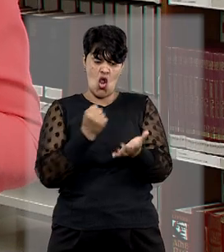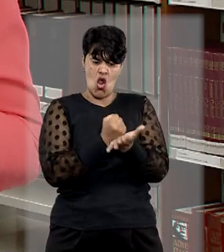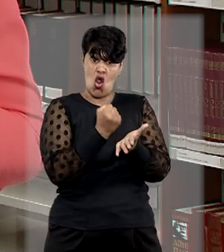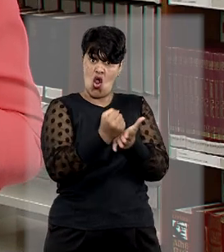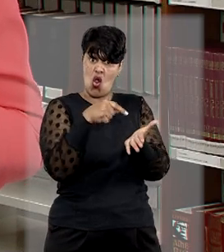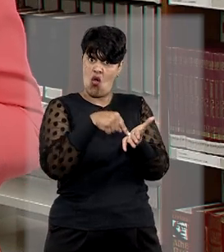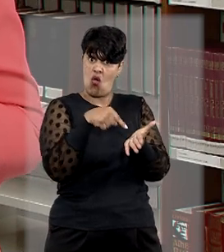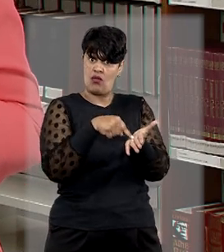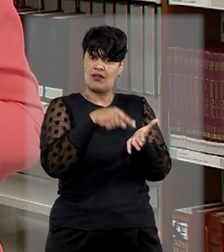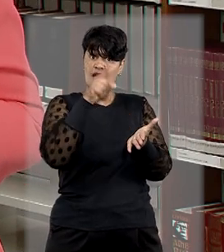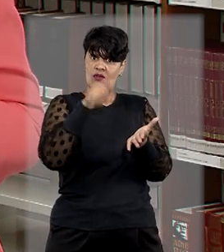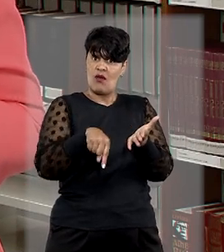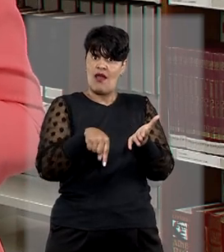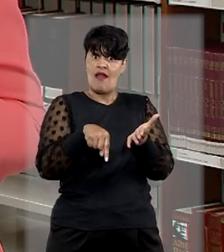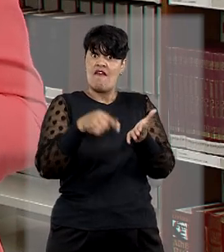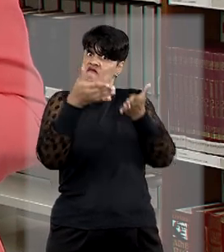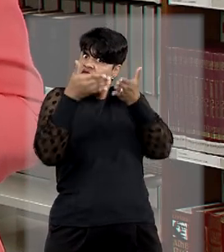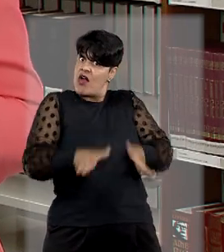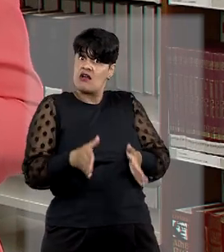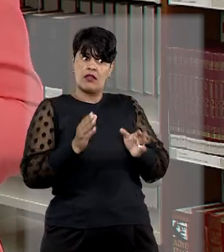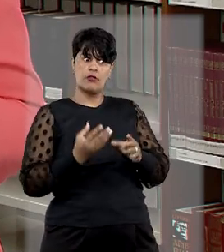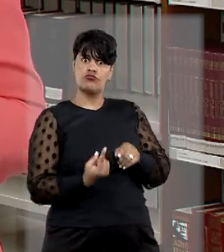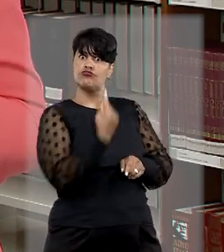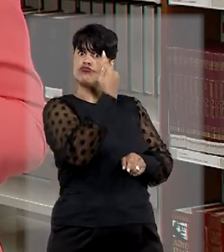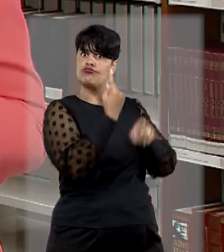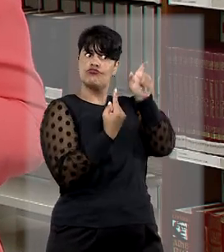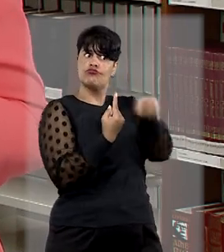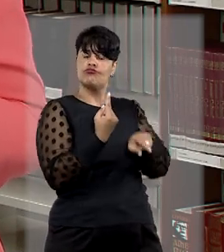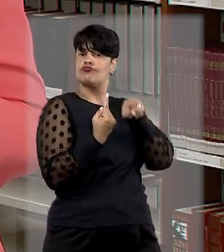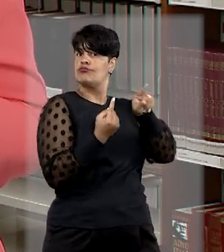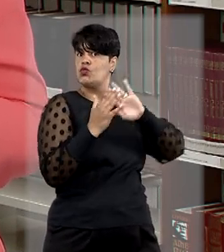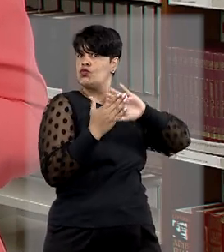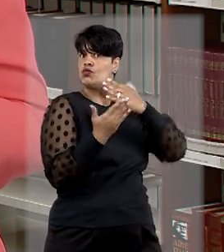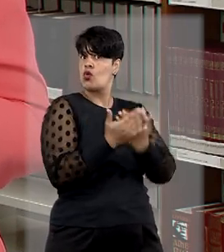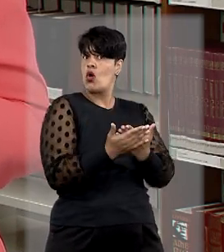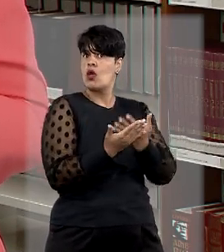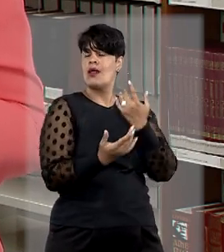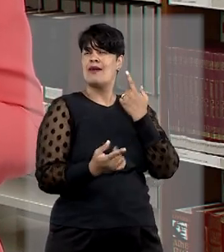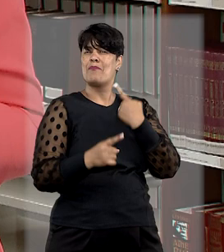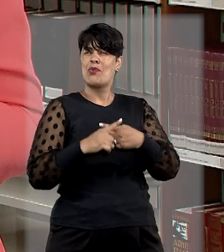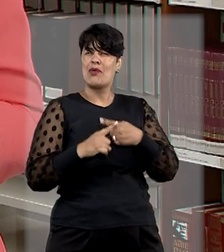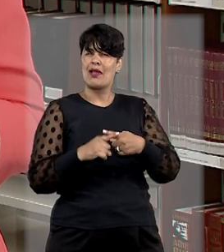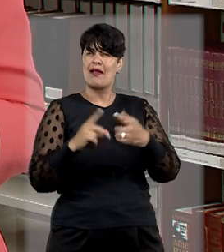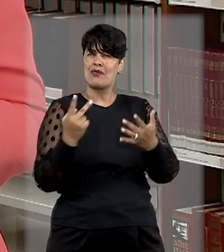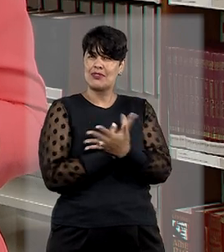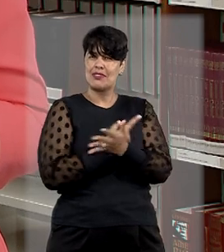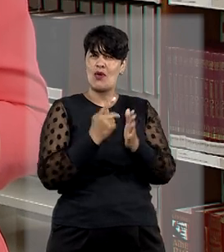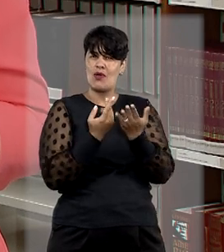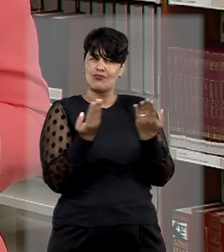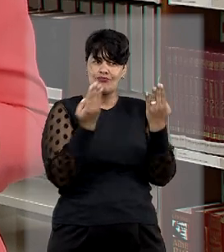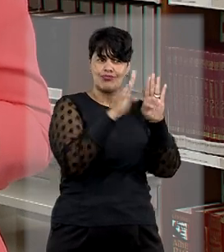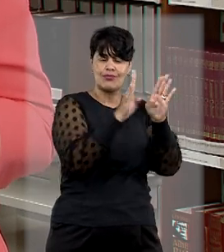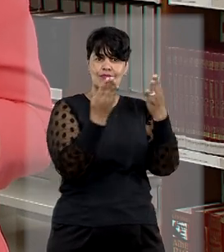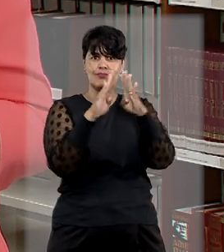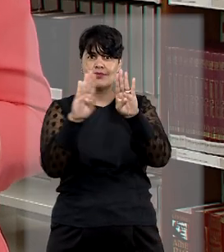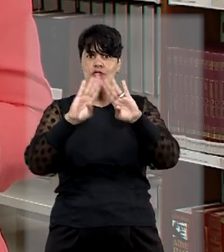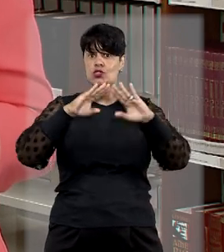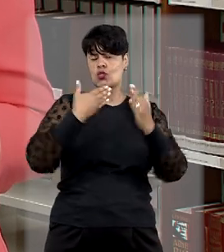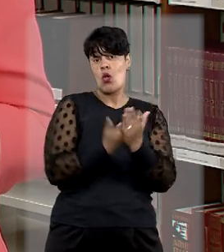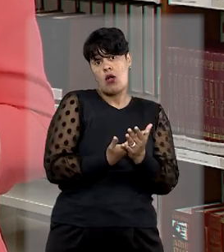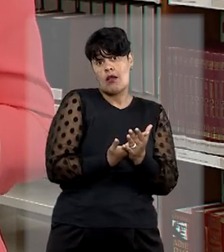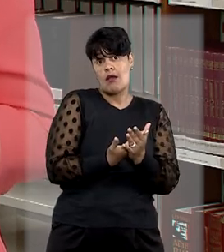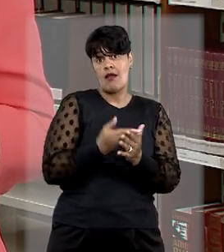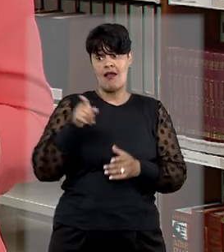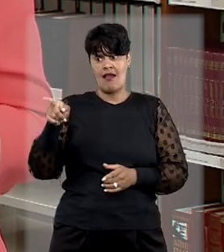tornou extremamente vantajoso para uma das partes com a determinação de fechamento temporário das escolas. Segundo ela,